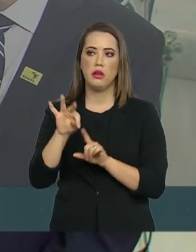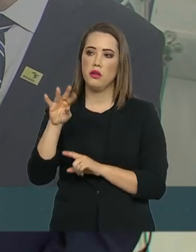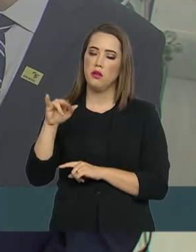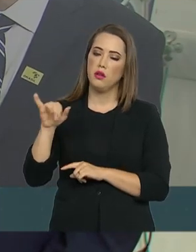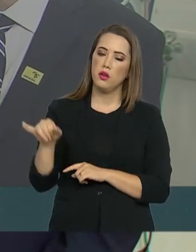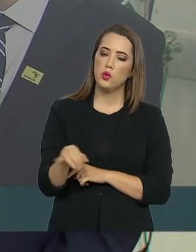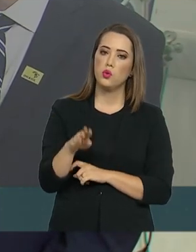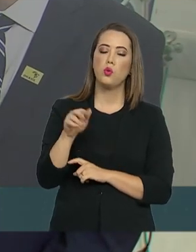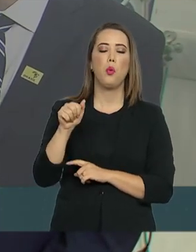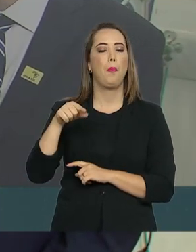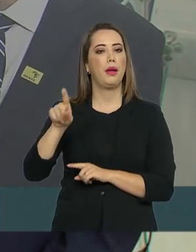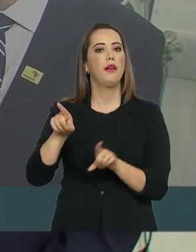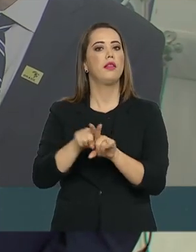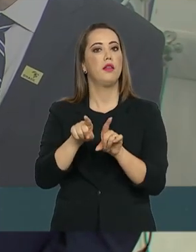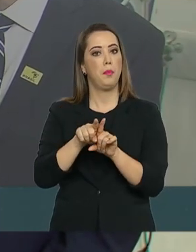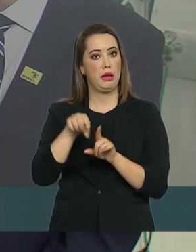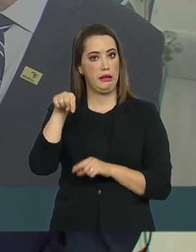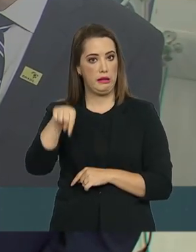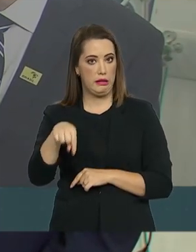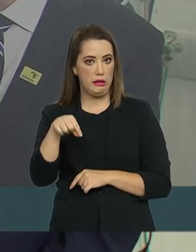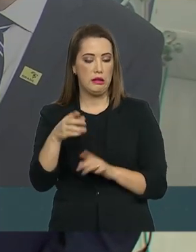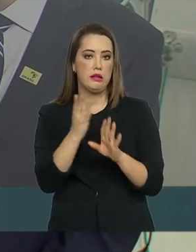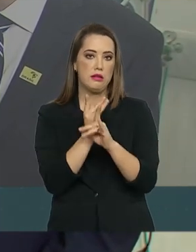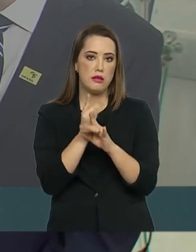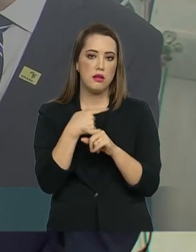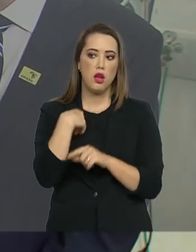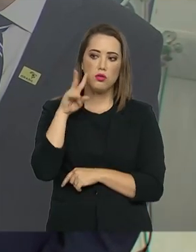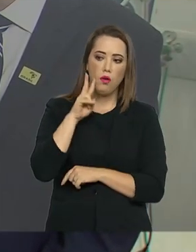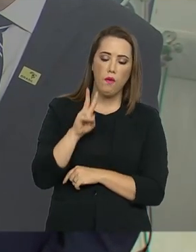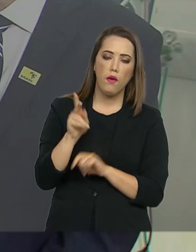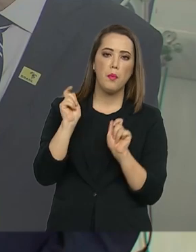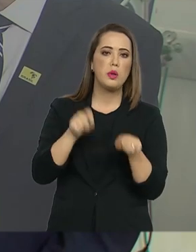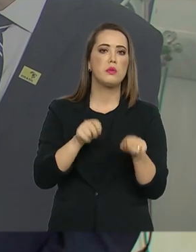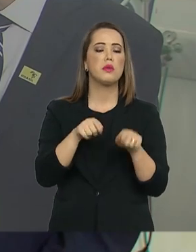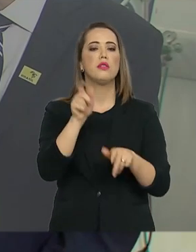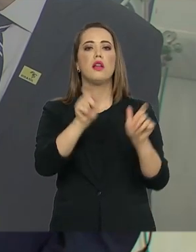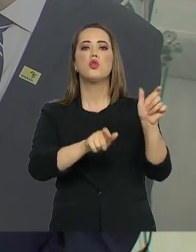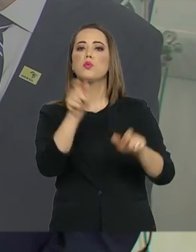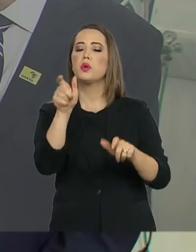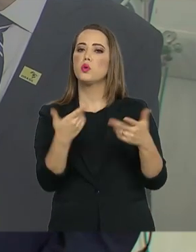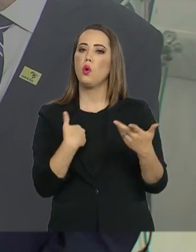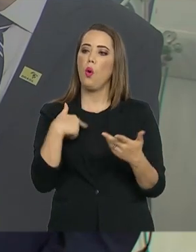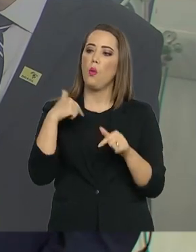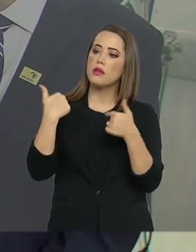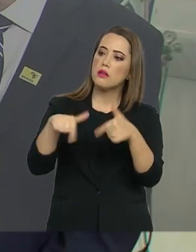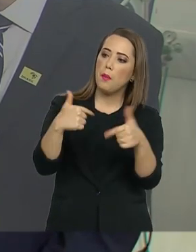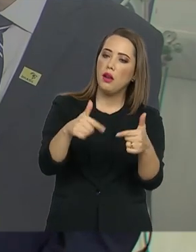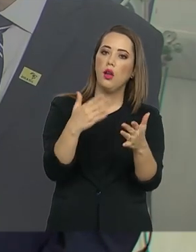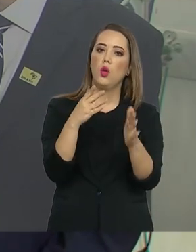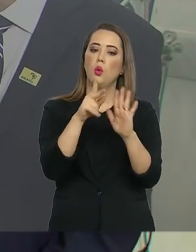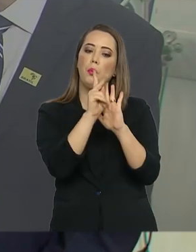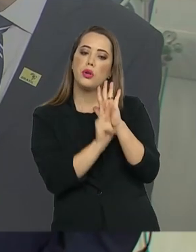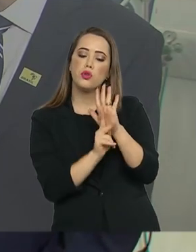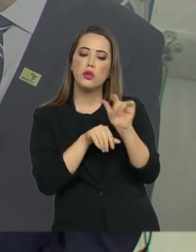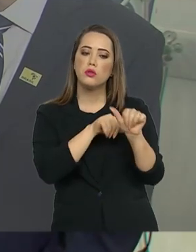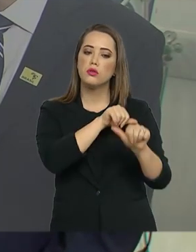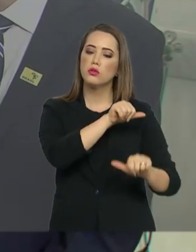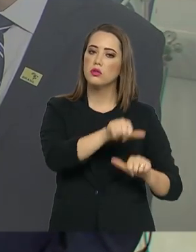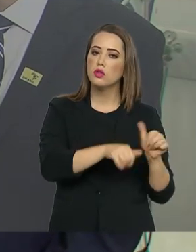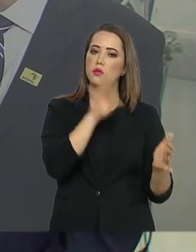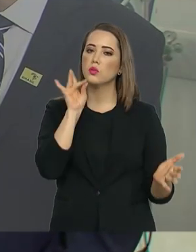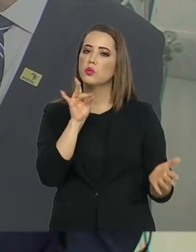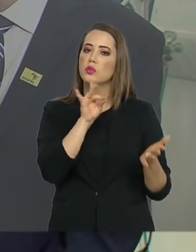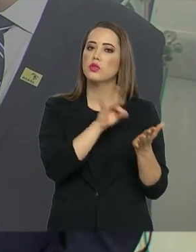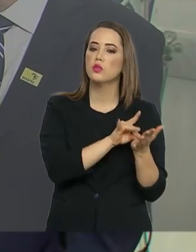Inatel, foi exatamente essa capacidade das pessoas fazendo seus projetos, transformando isso em